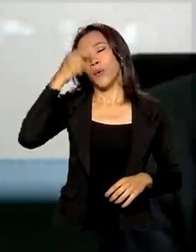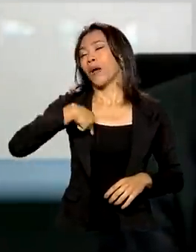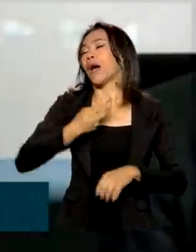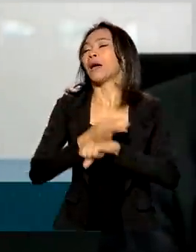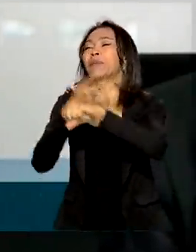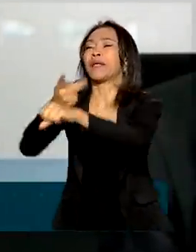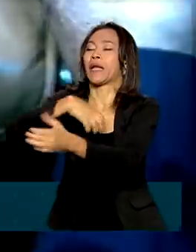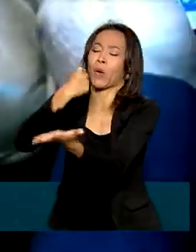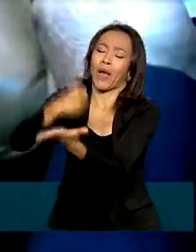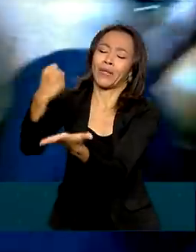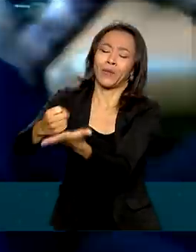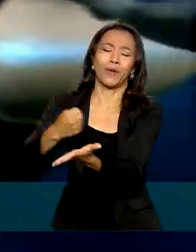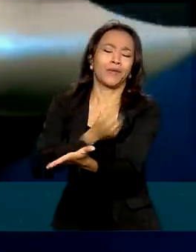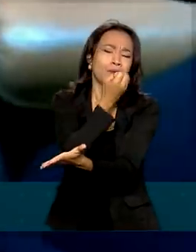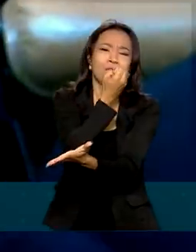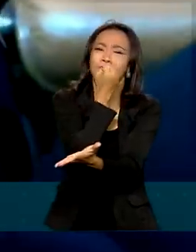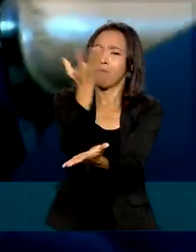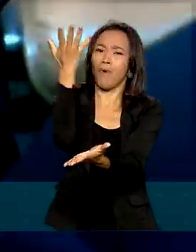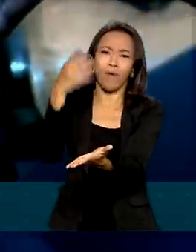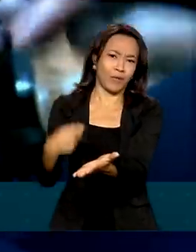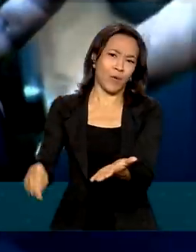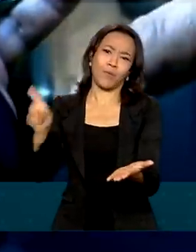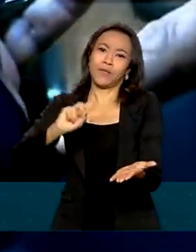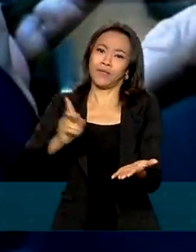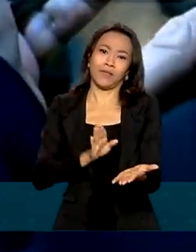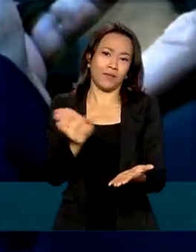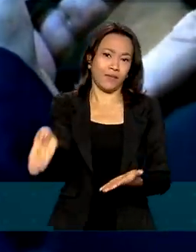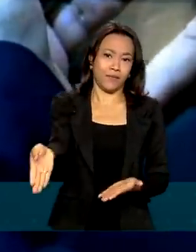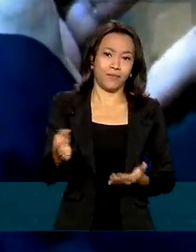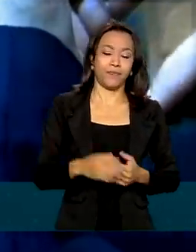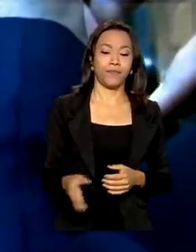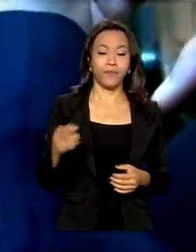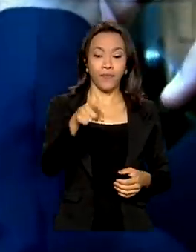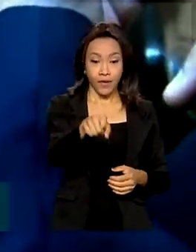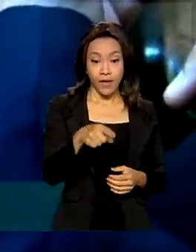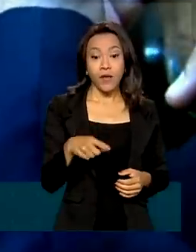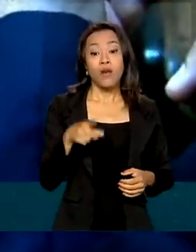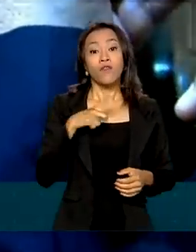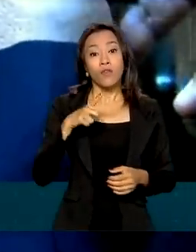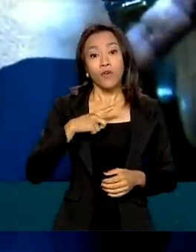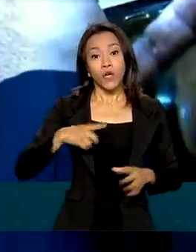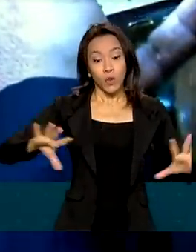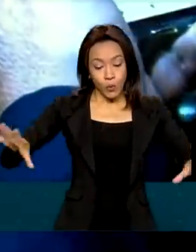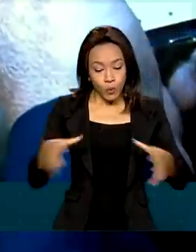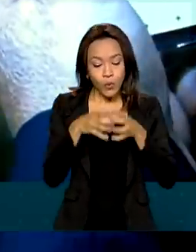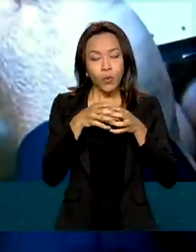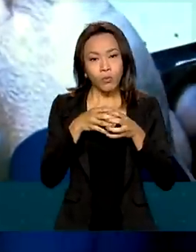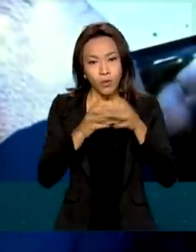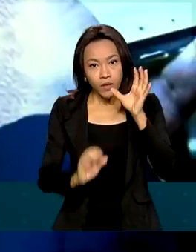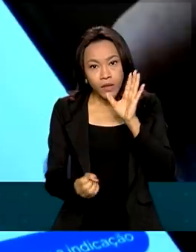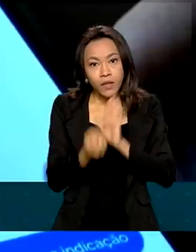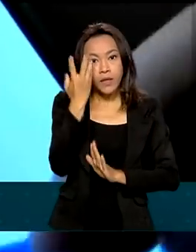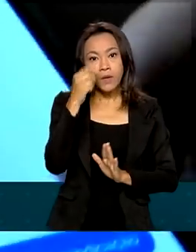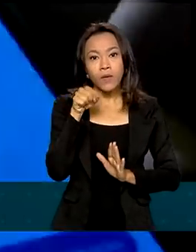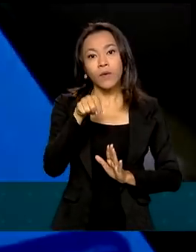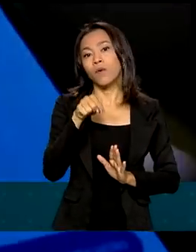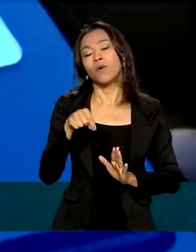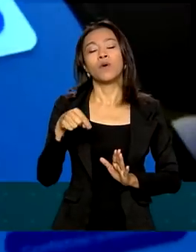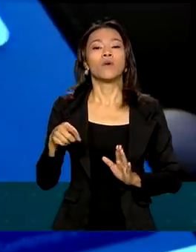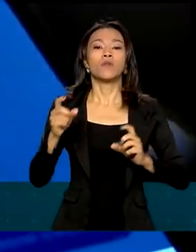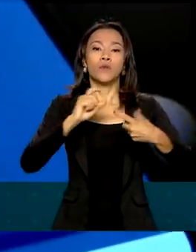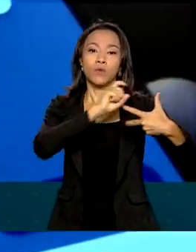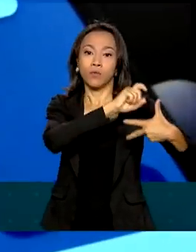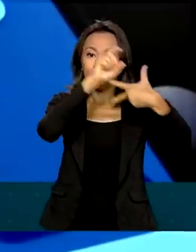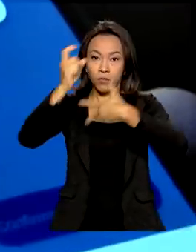negócio espetacular. A ferramenta foi lançada ao vivo por integrantes do Executivo. Os detrans do Mato Grosso e do